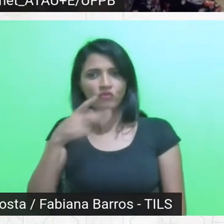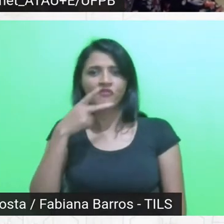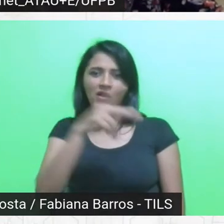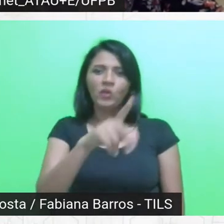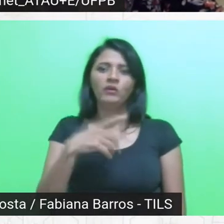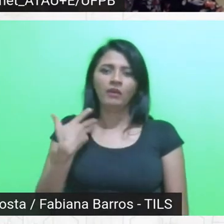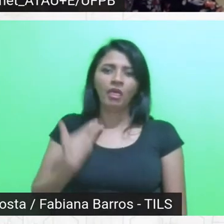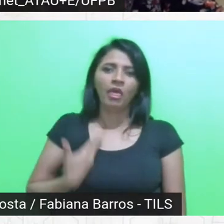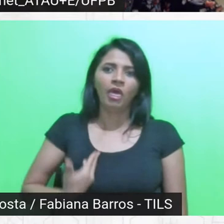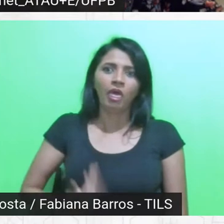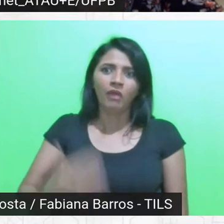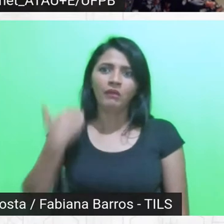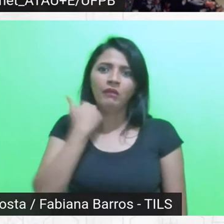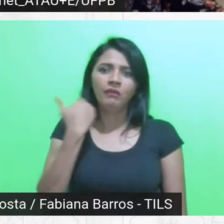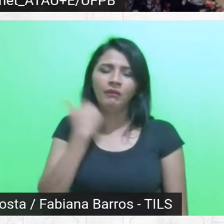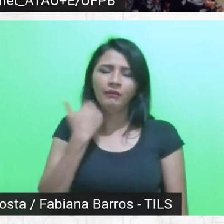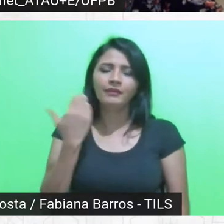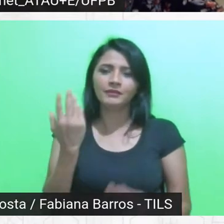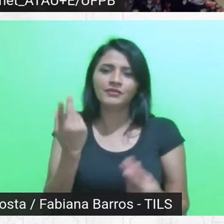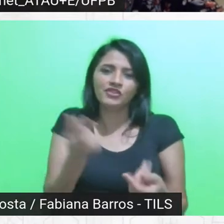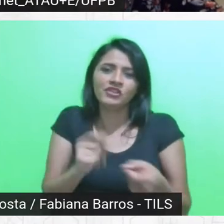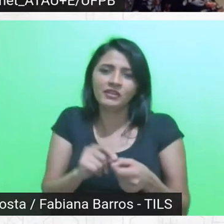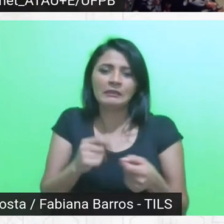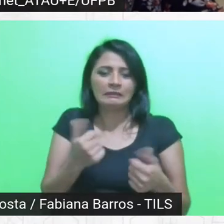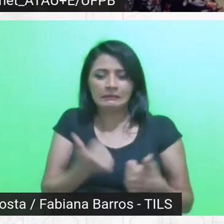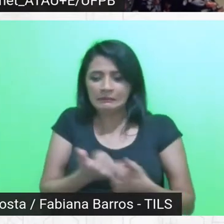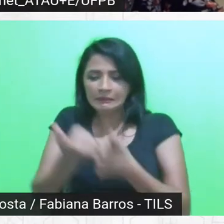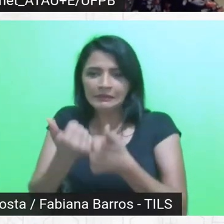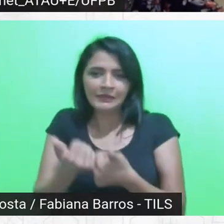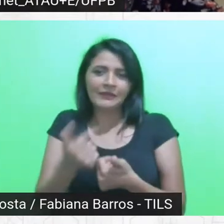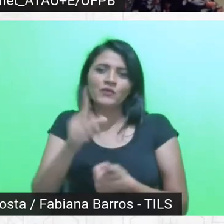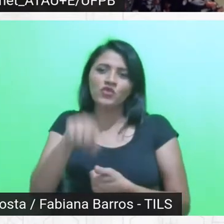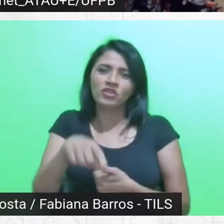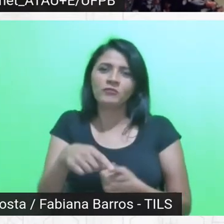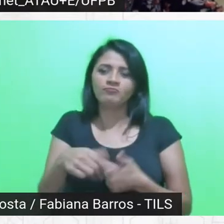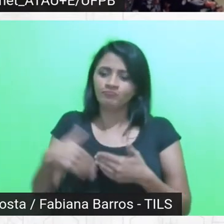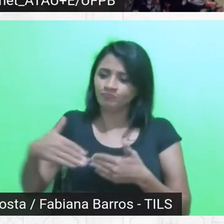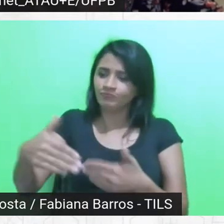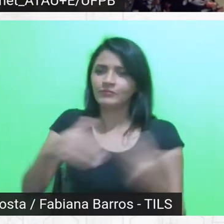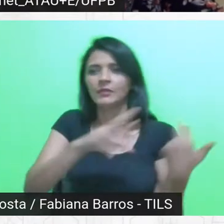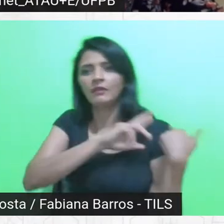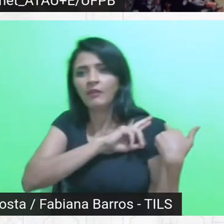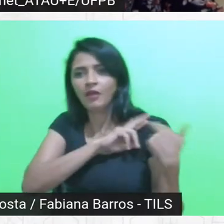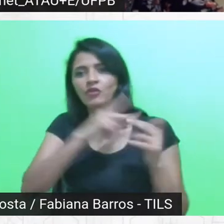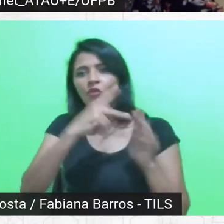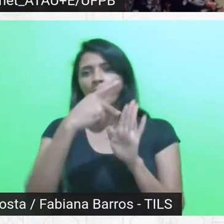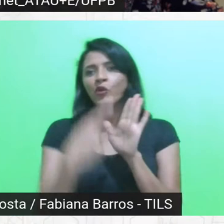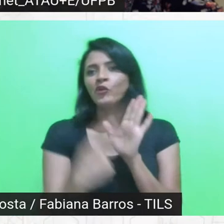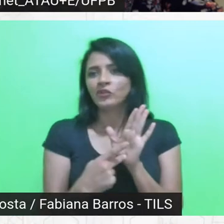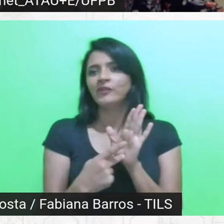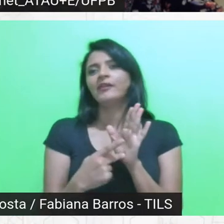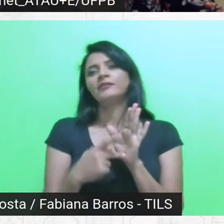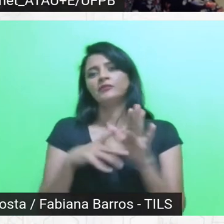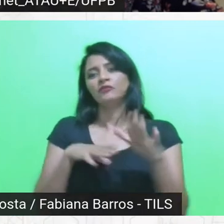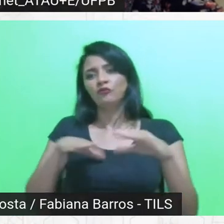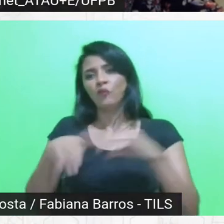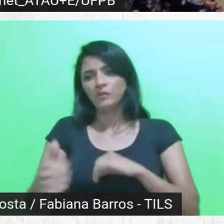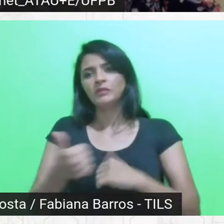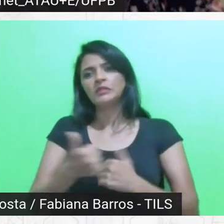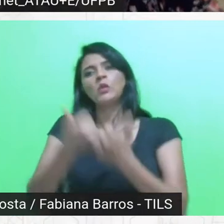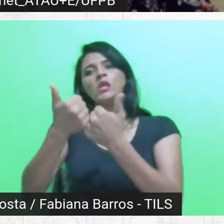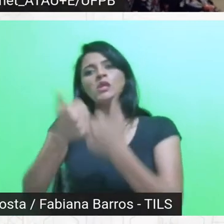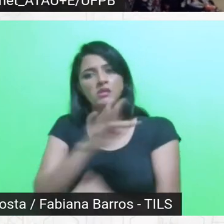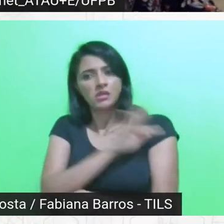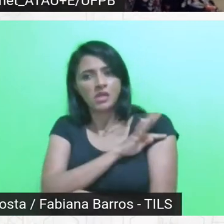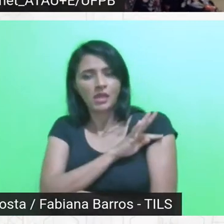levar uma assessoria, um projeto, né, de formação de assessoria técnica, porque é quase